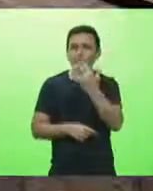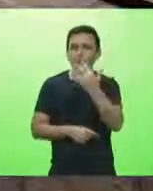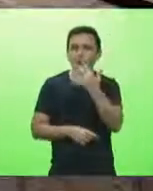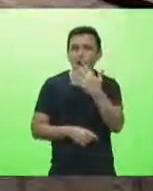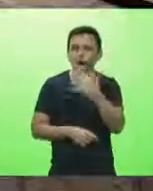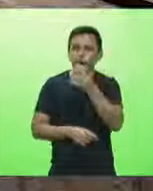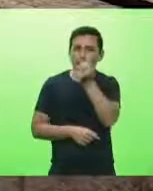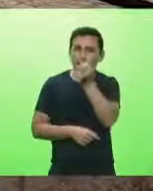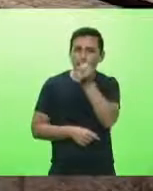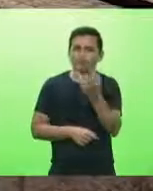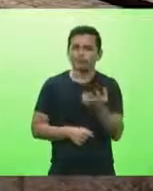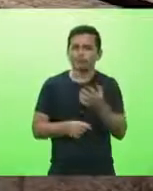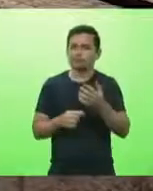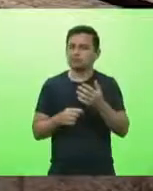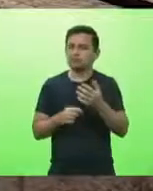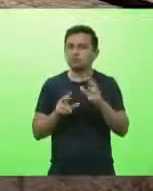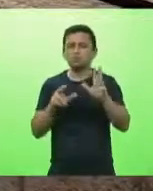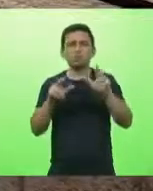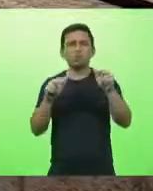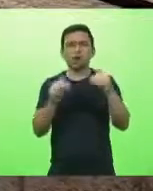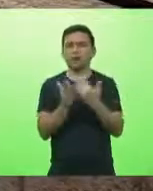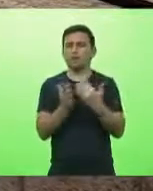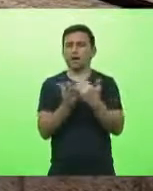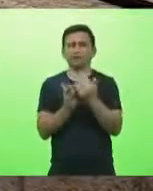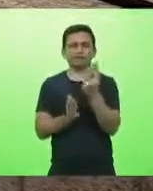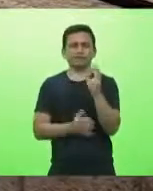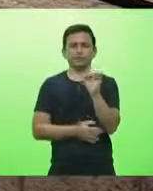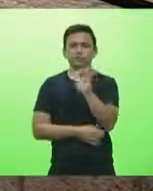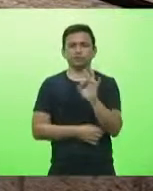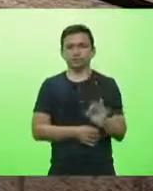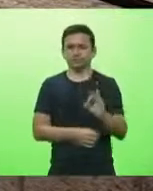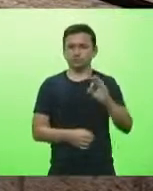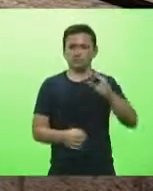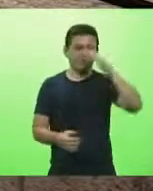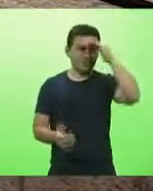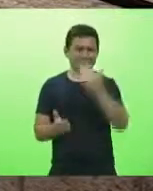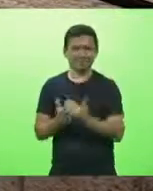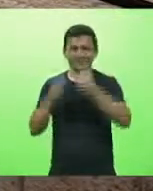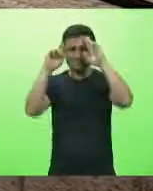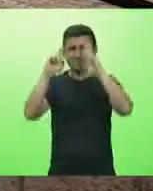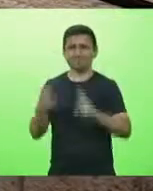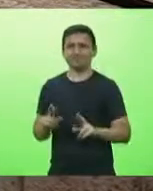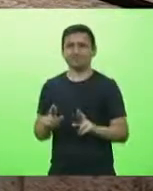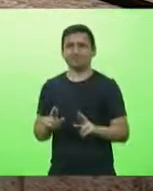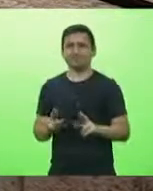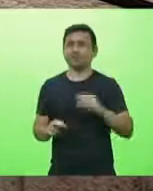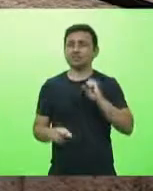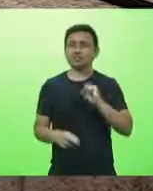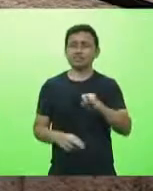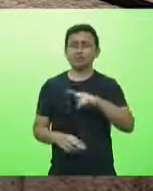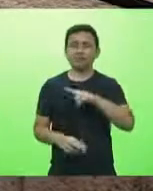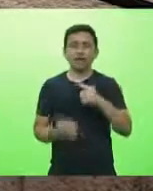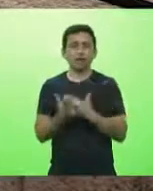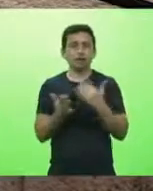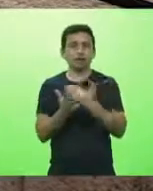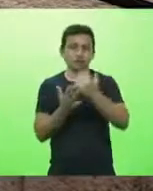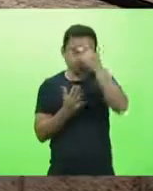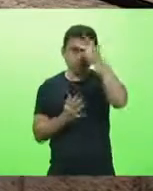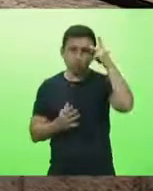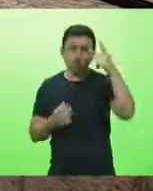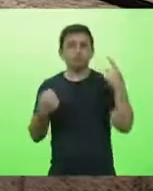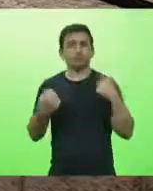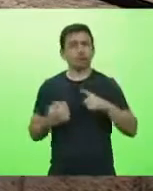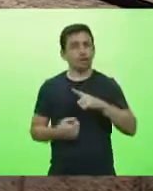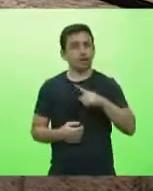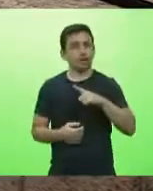próxima cor nunca colocamos mais de 30% se há um fluxo maior de pessoas fazemos 2, 3, 4